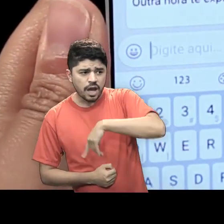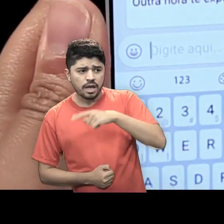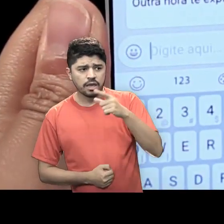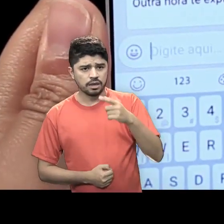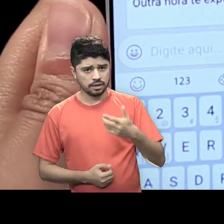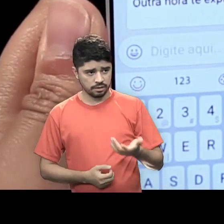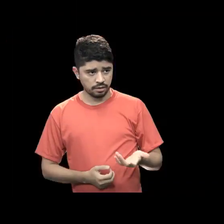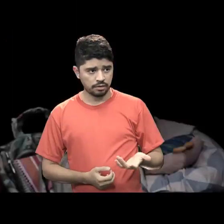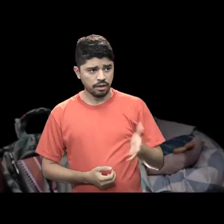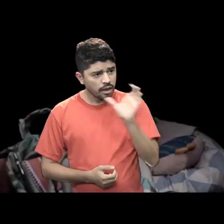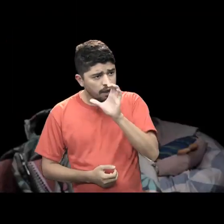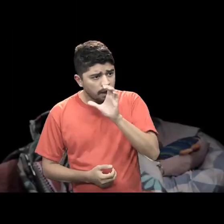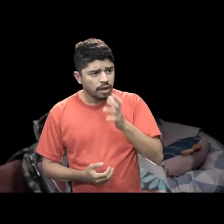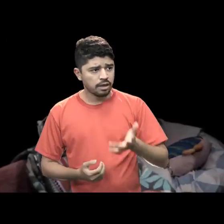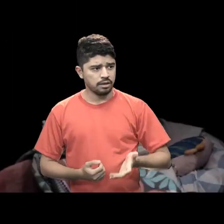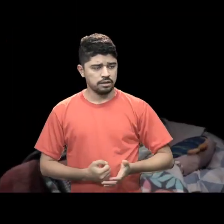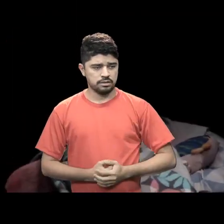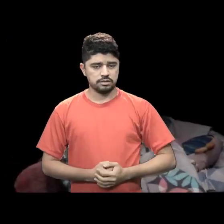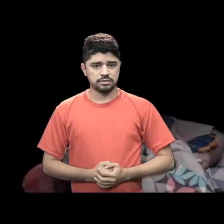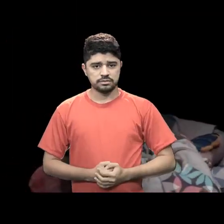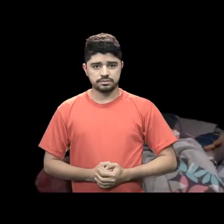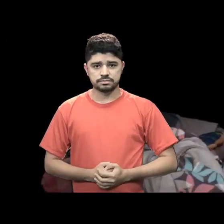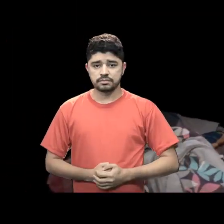Filha, vem logo!